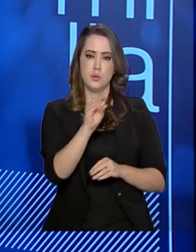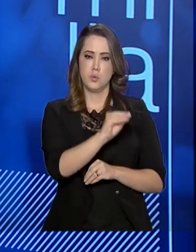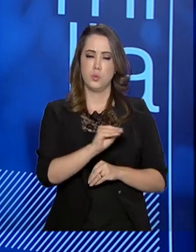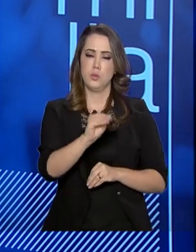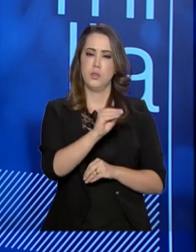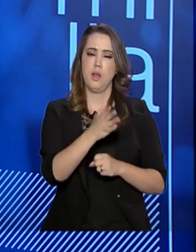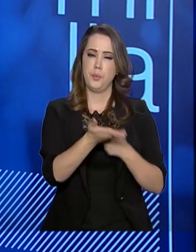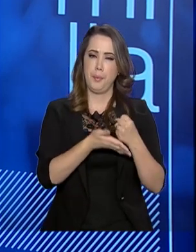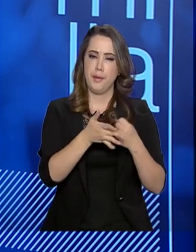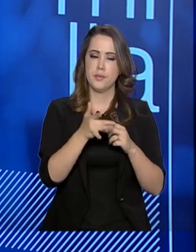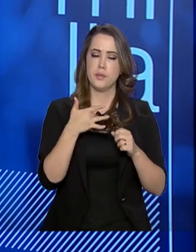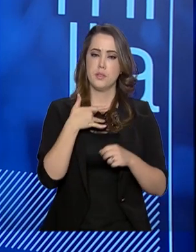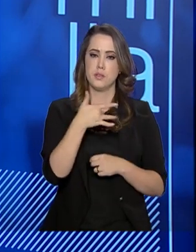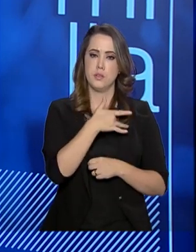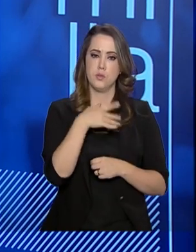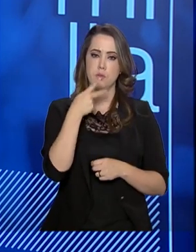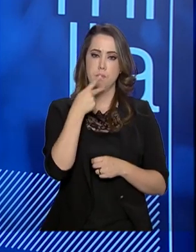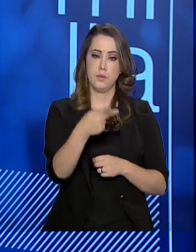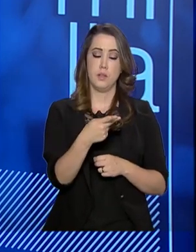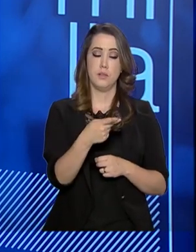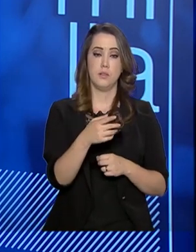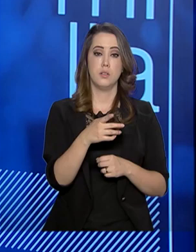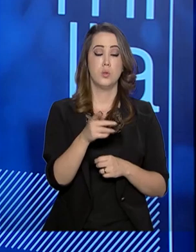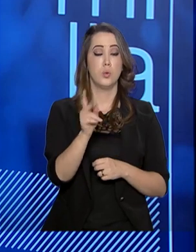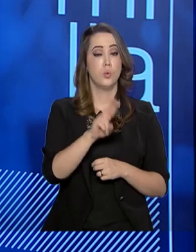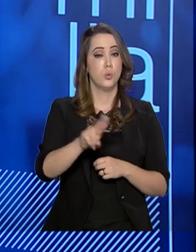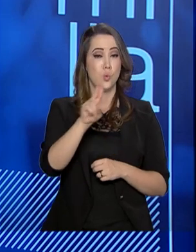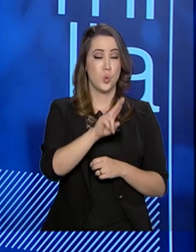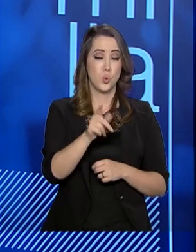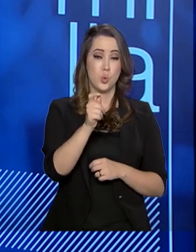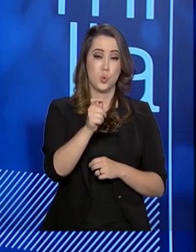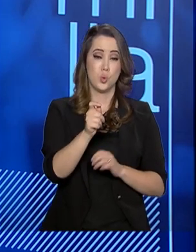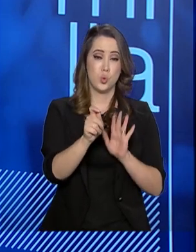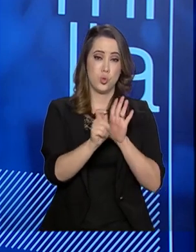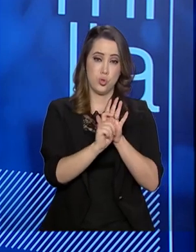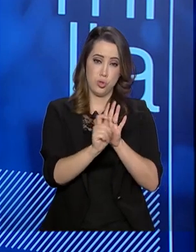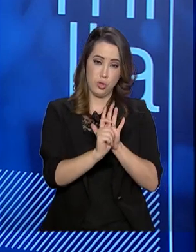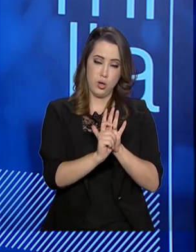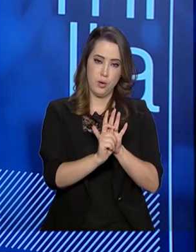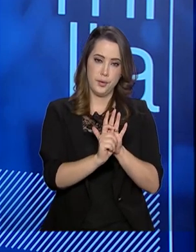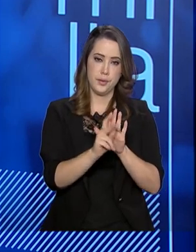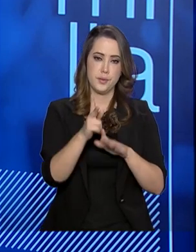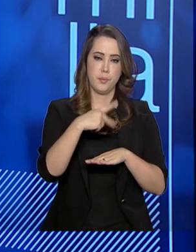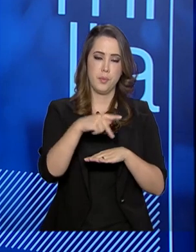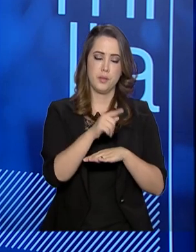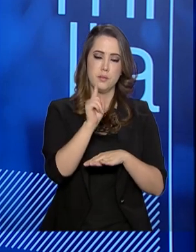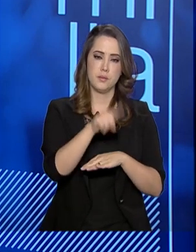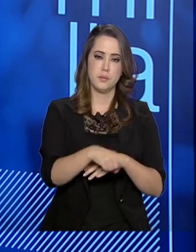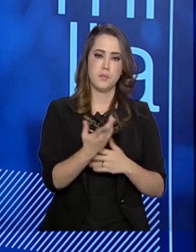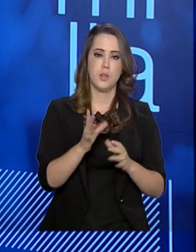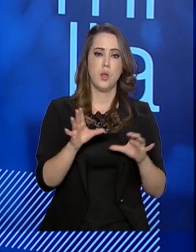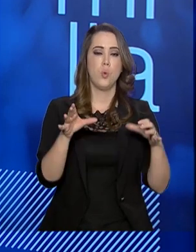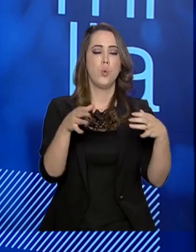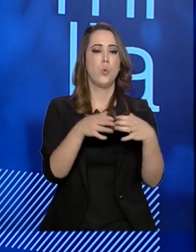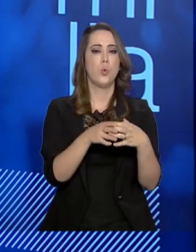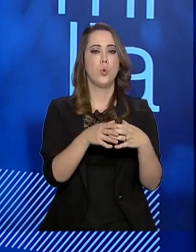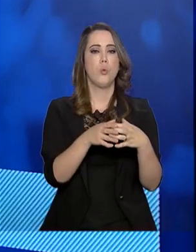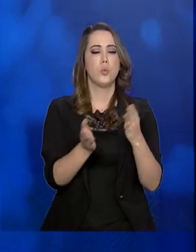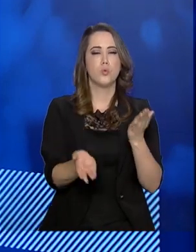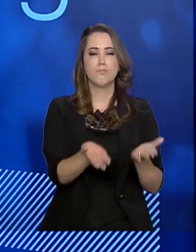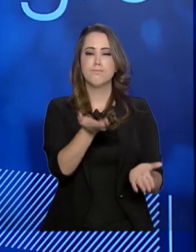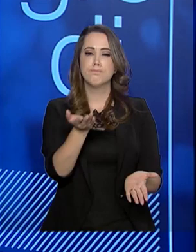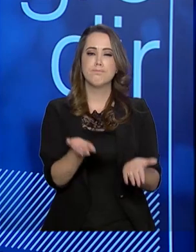à saúde no campo do consumo de drogas no país, que são as comunidades terapêuticas.